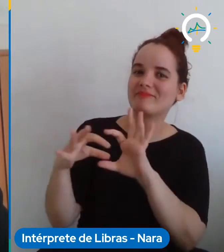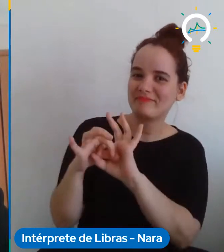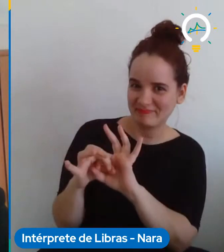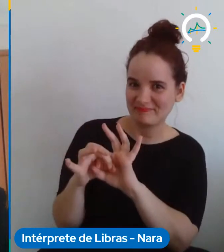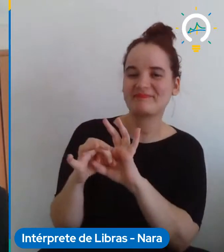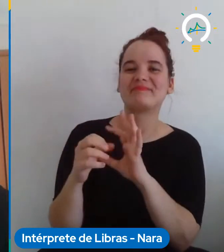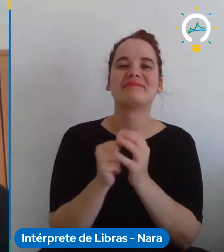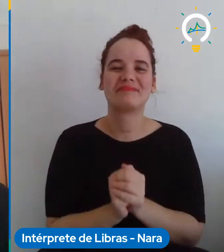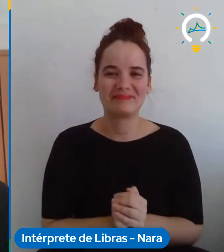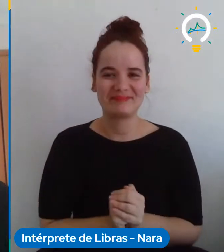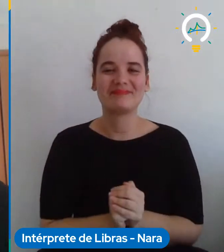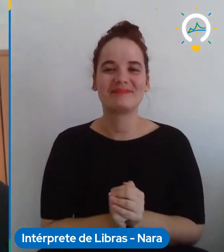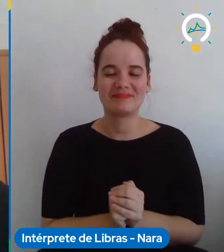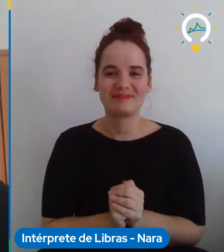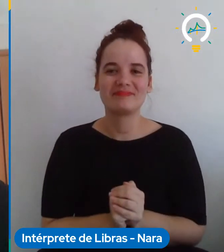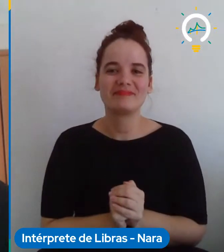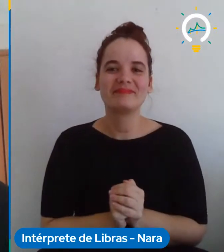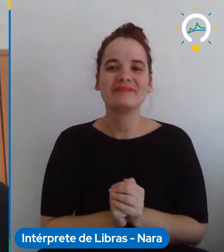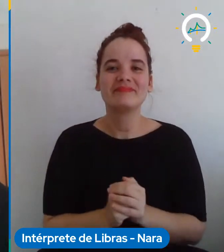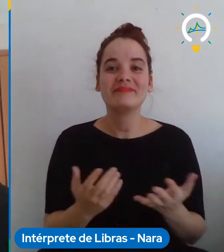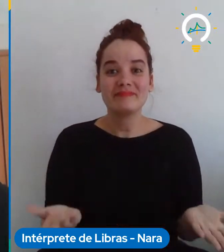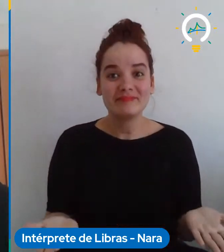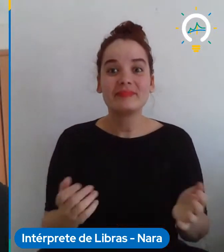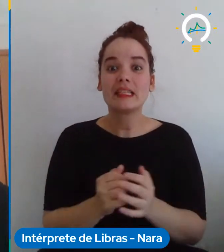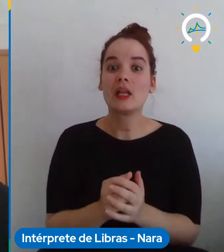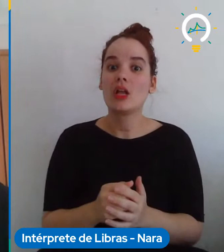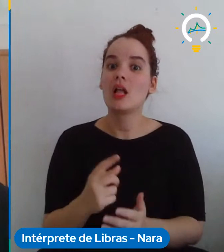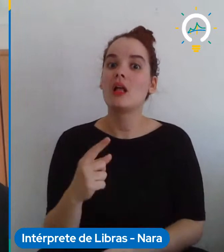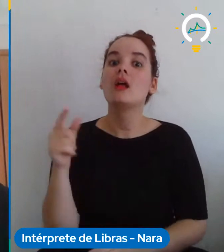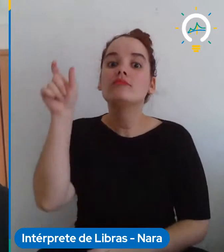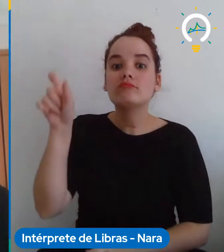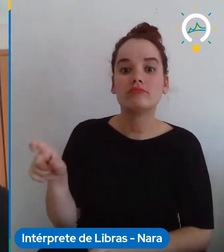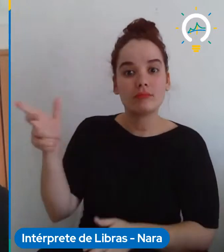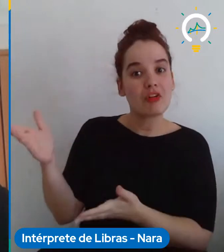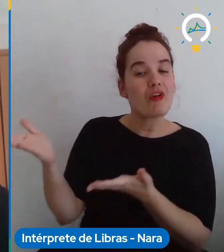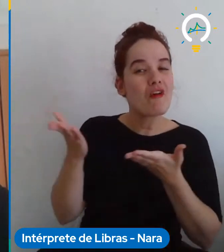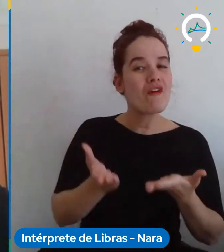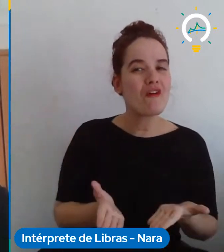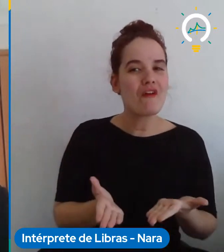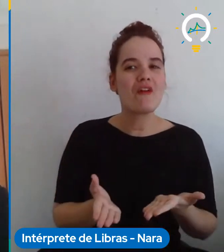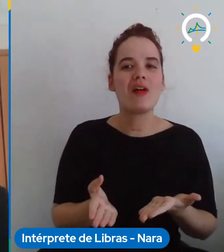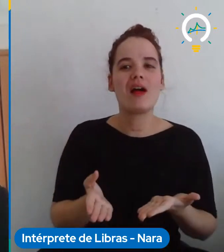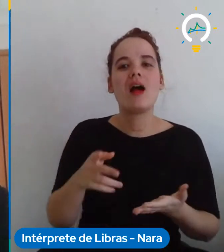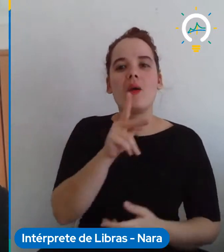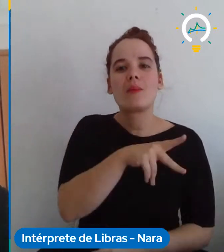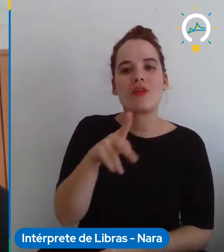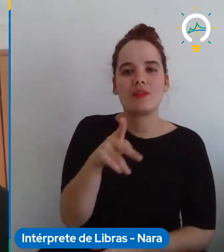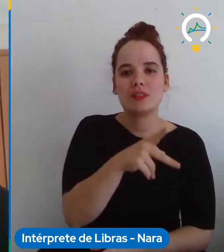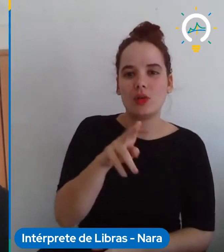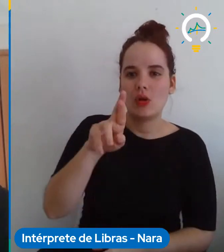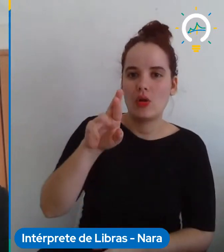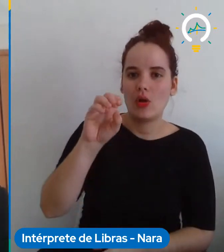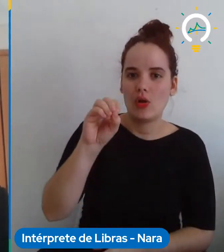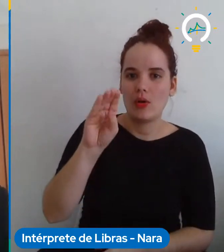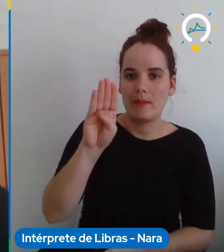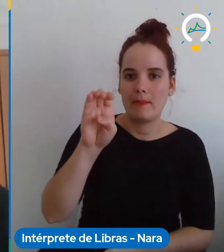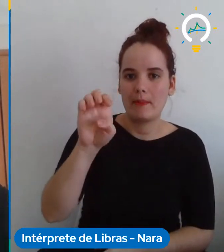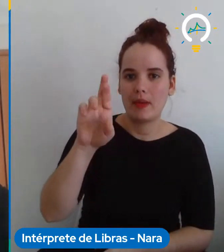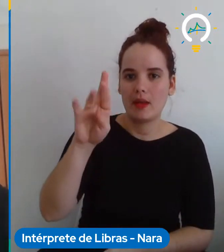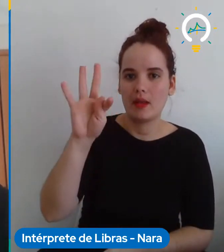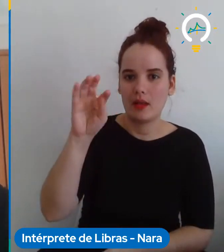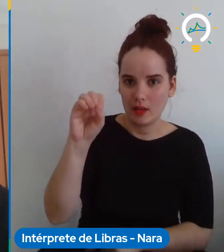intérpretes. O nosso convidado de hoje é o professor Roberto Pereira,